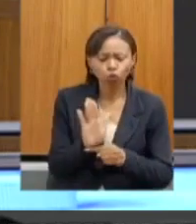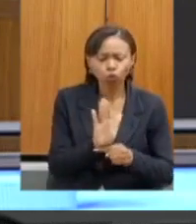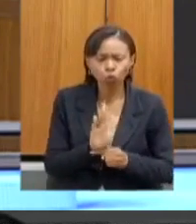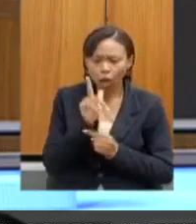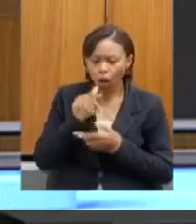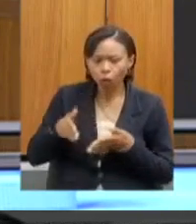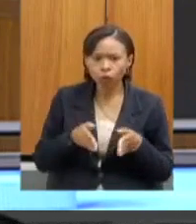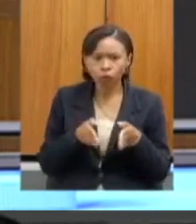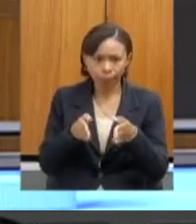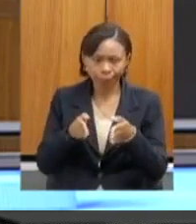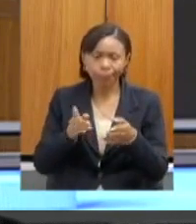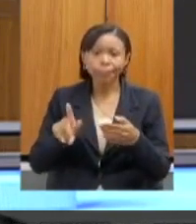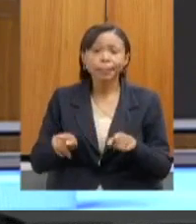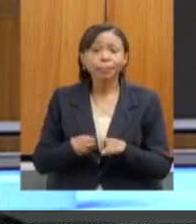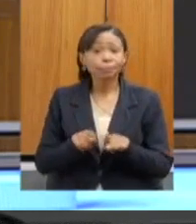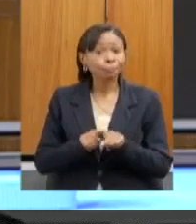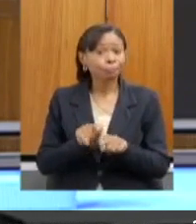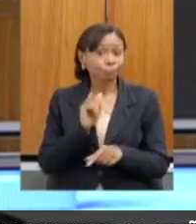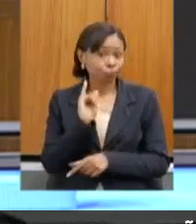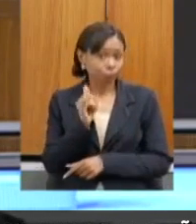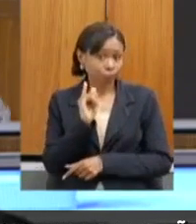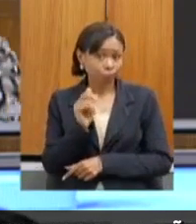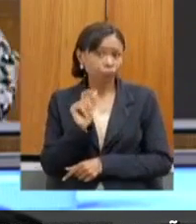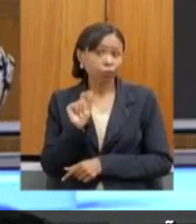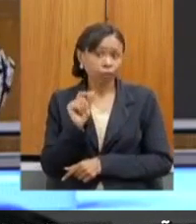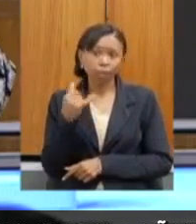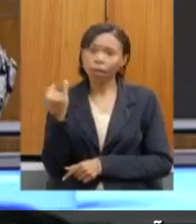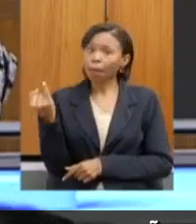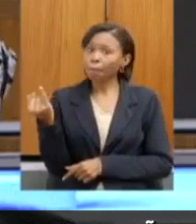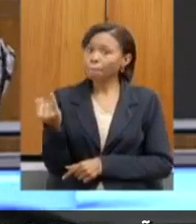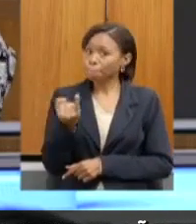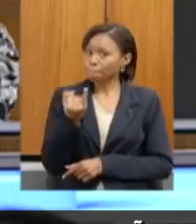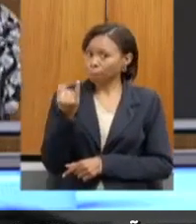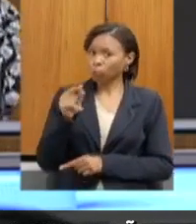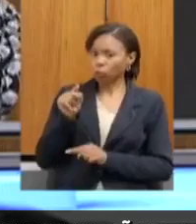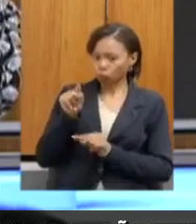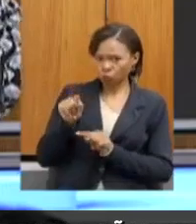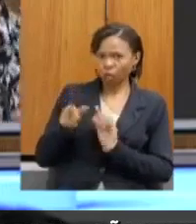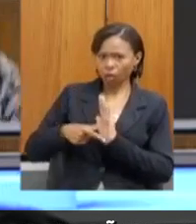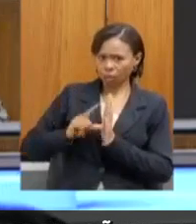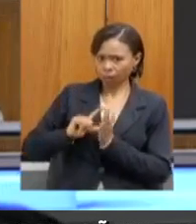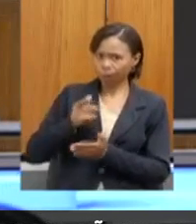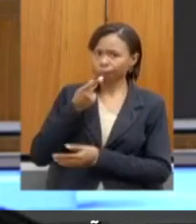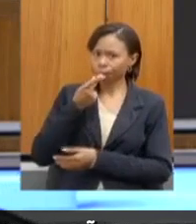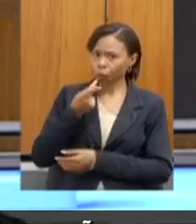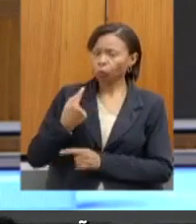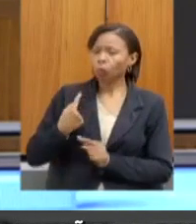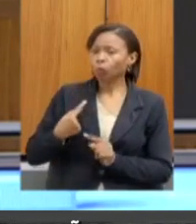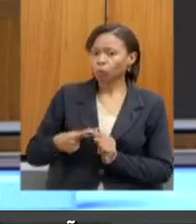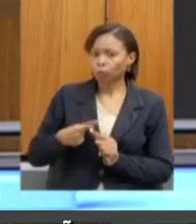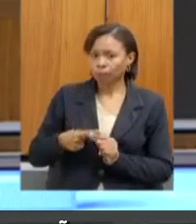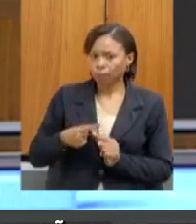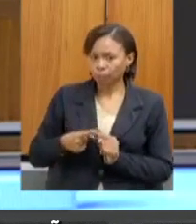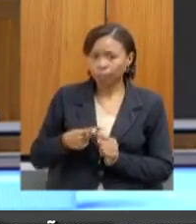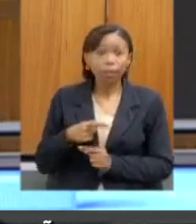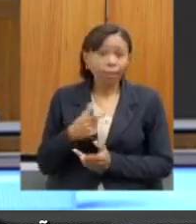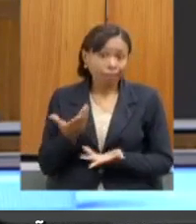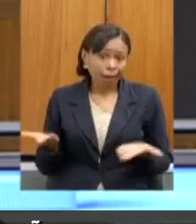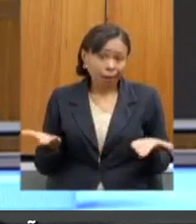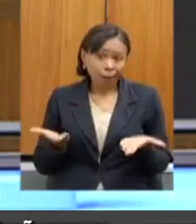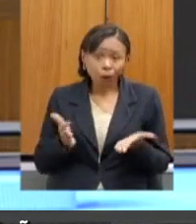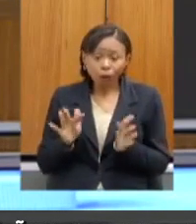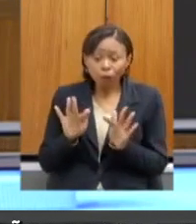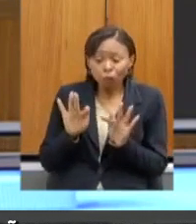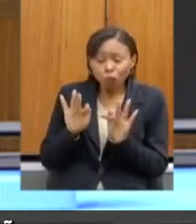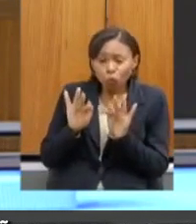E quero dizer também, deputado, que é muito importante essa fala do senhor porque nós estamos em fase final